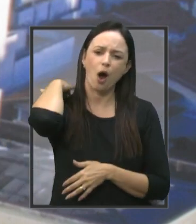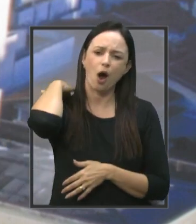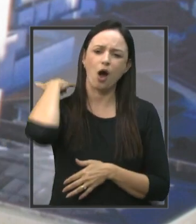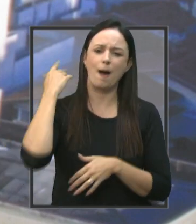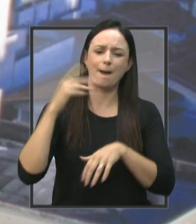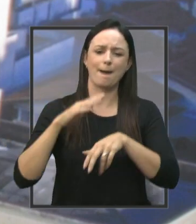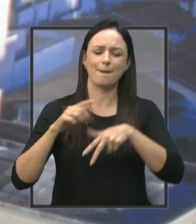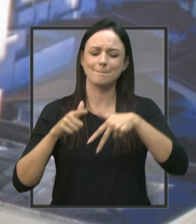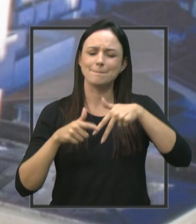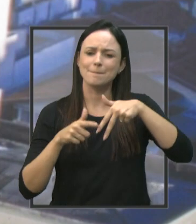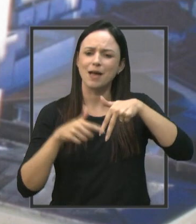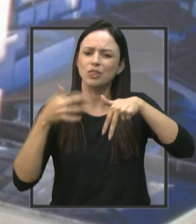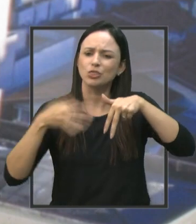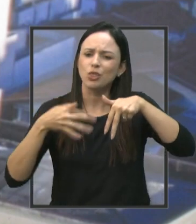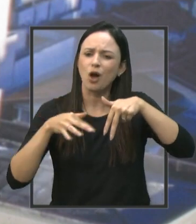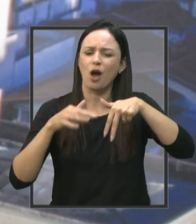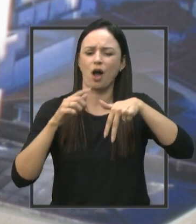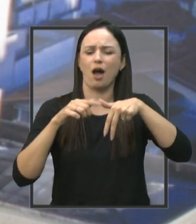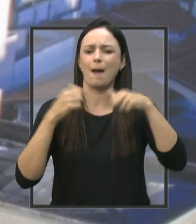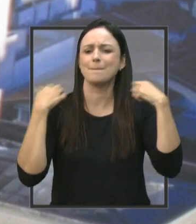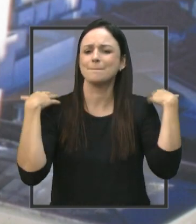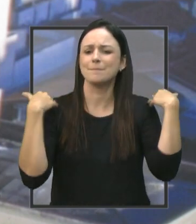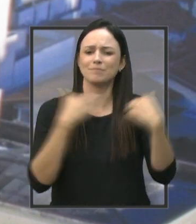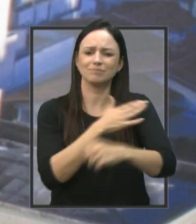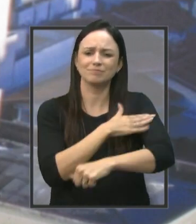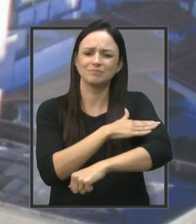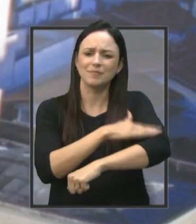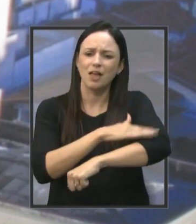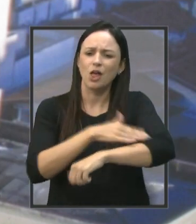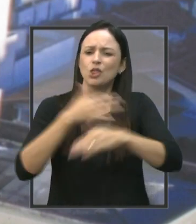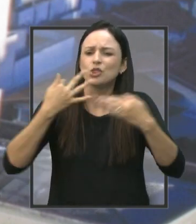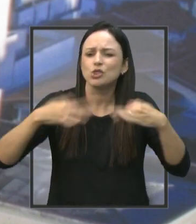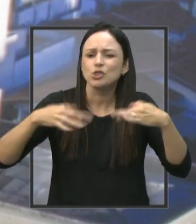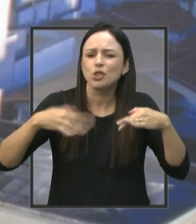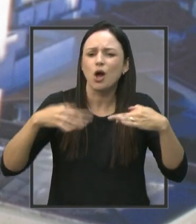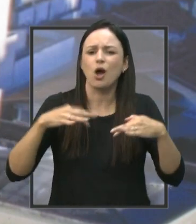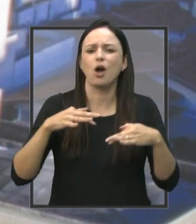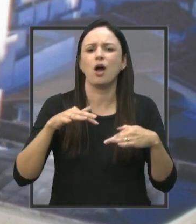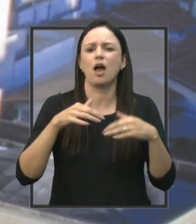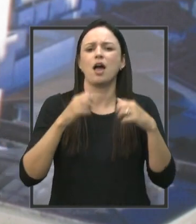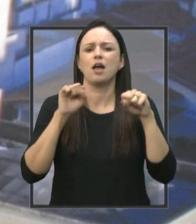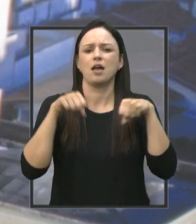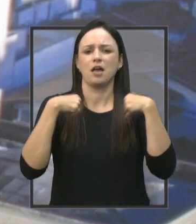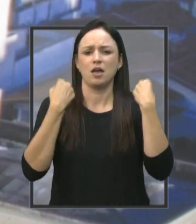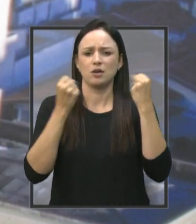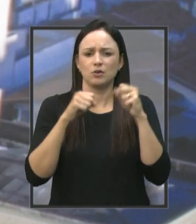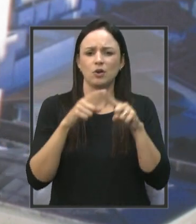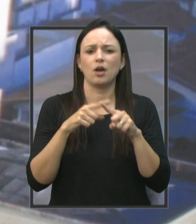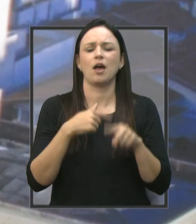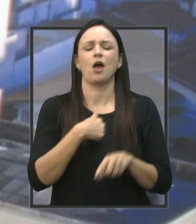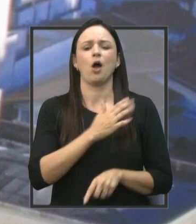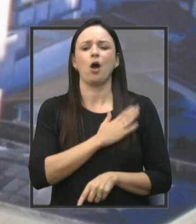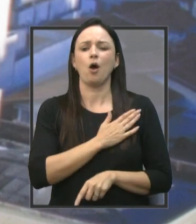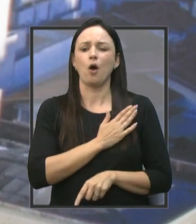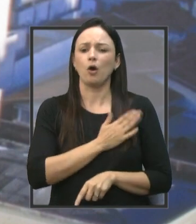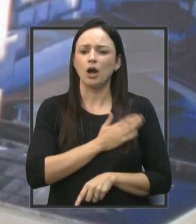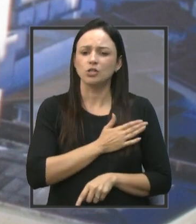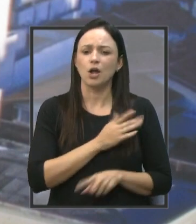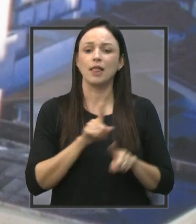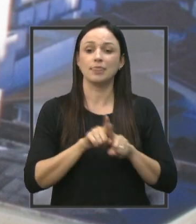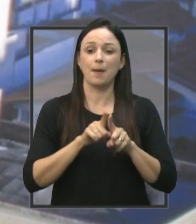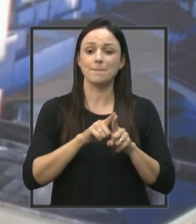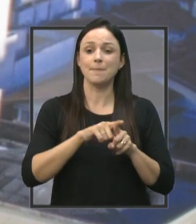perna, nos braços, e também uma fisioterapia cardiológica, pulmonar, uma